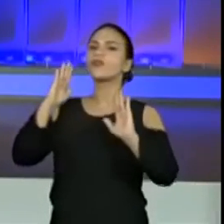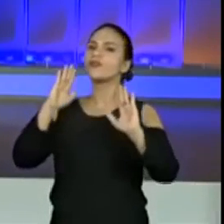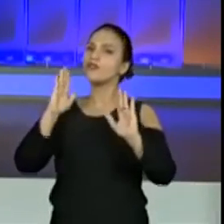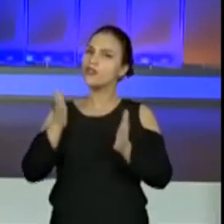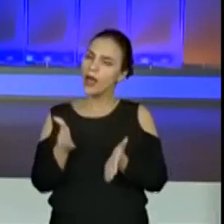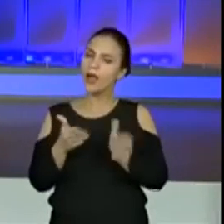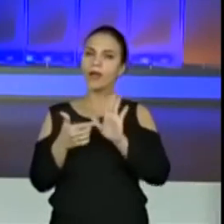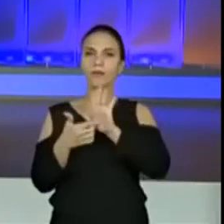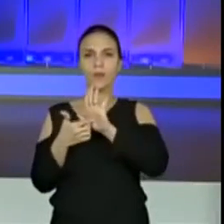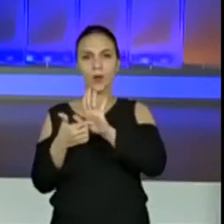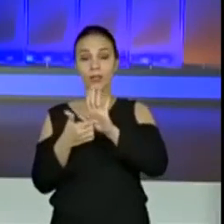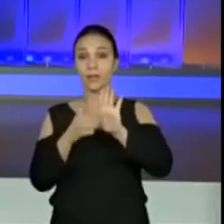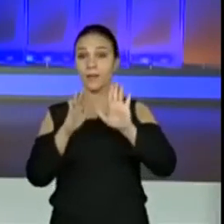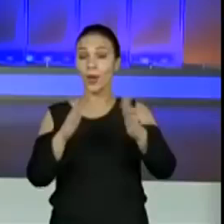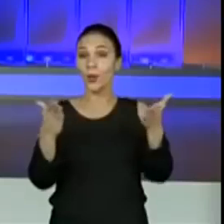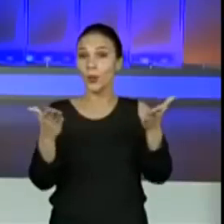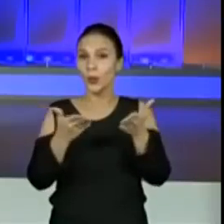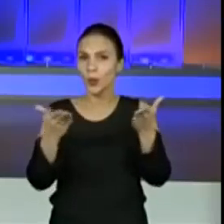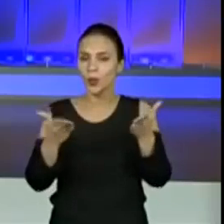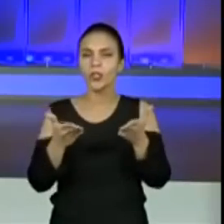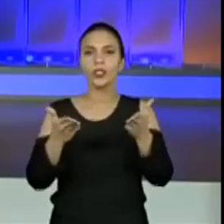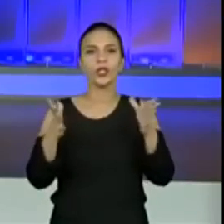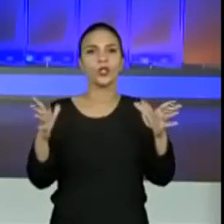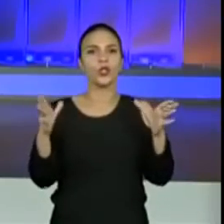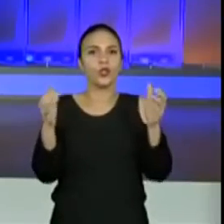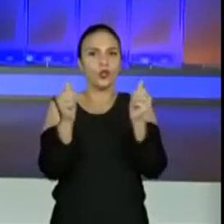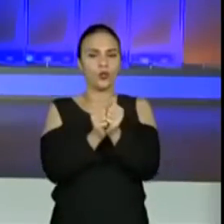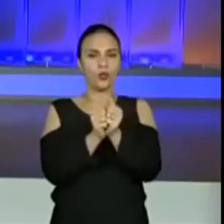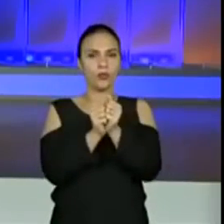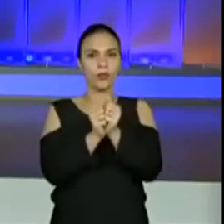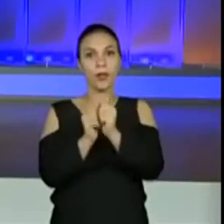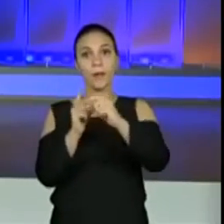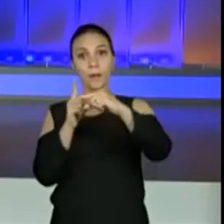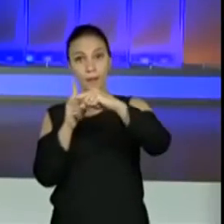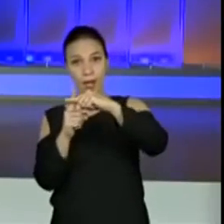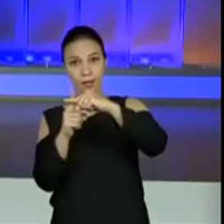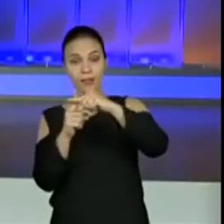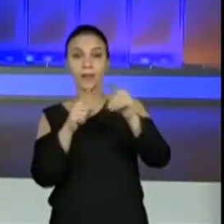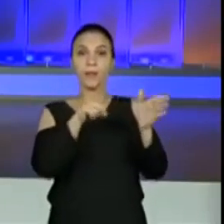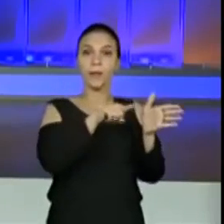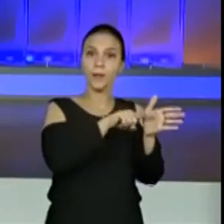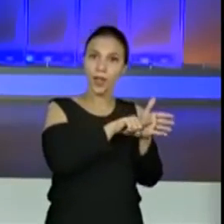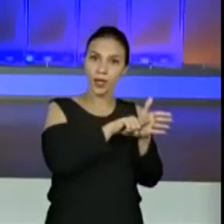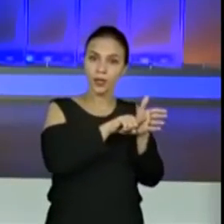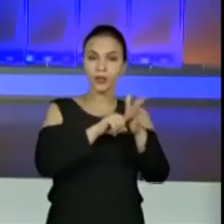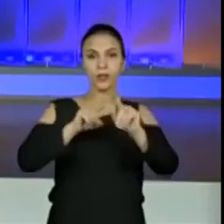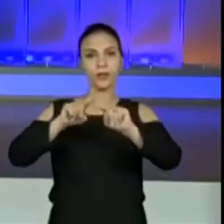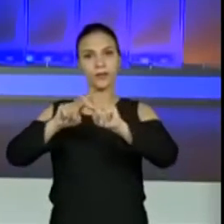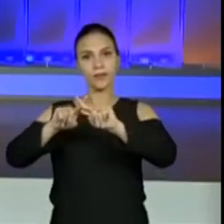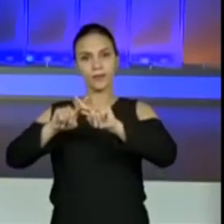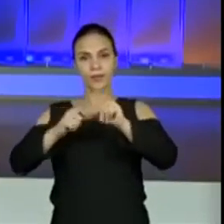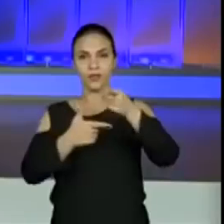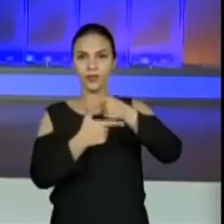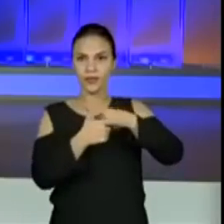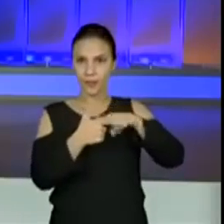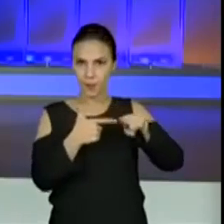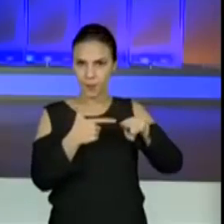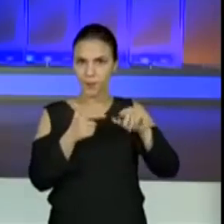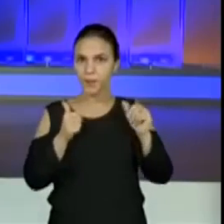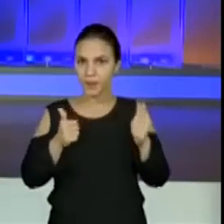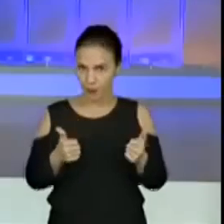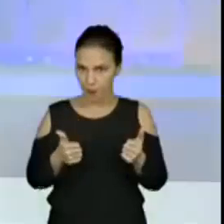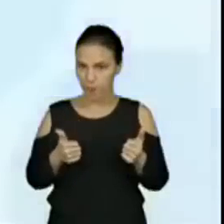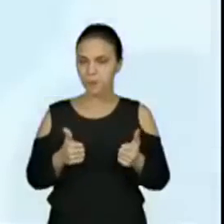anteriores, mas hoje a gente vai ver todas juntas. Adição, subtração, divisão e multiplicação. Ok?